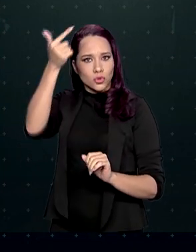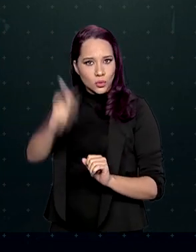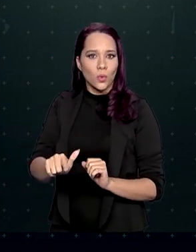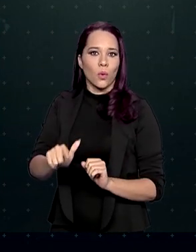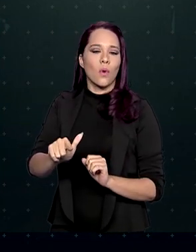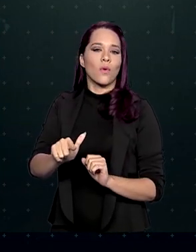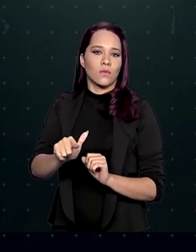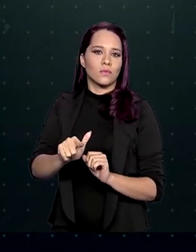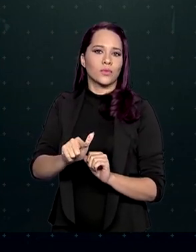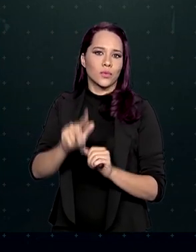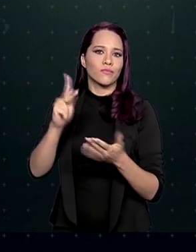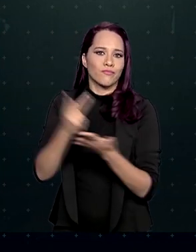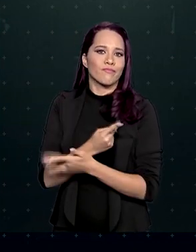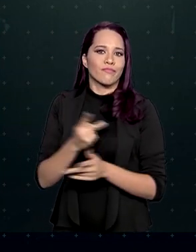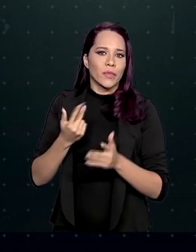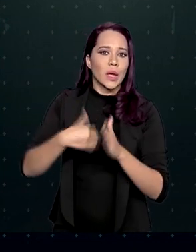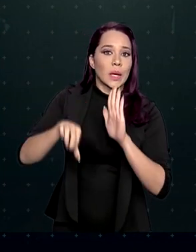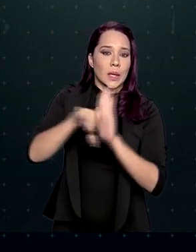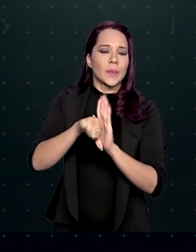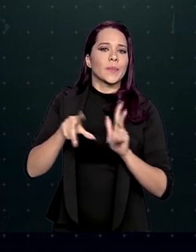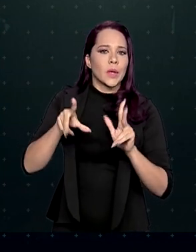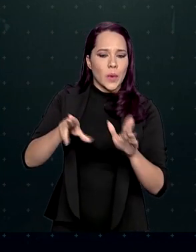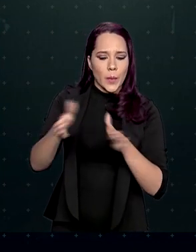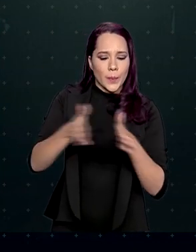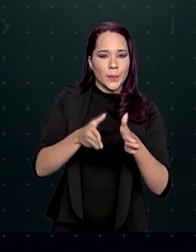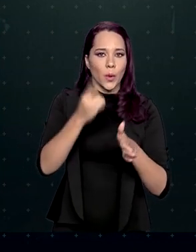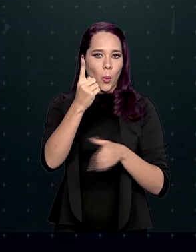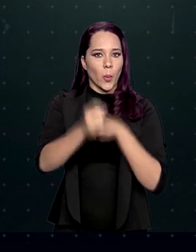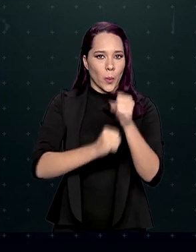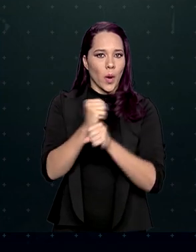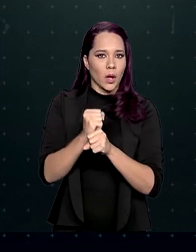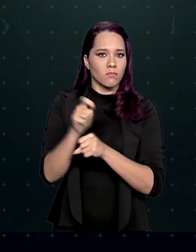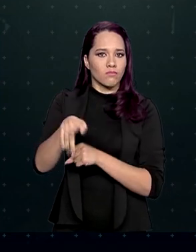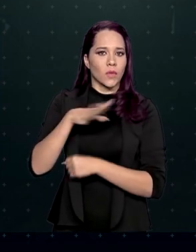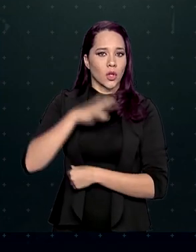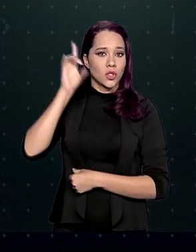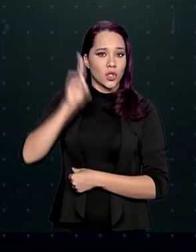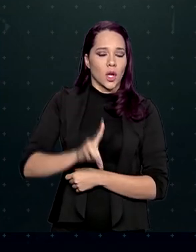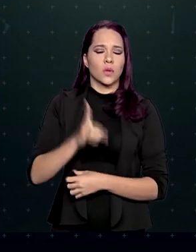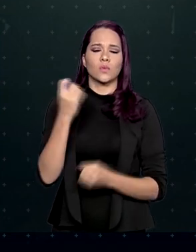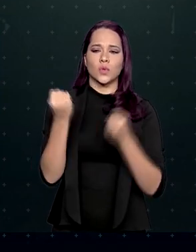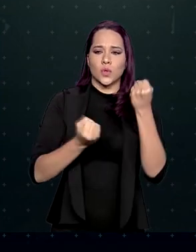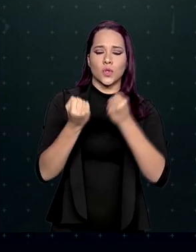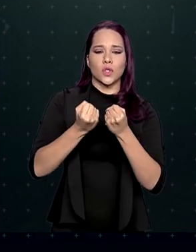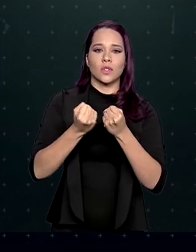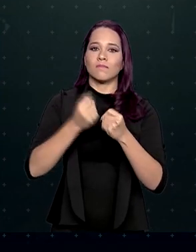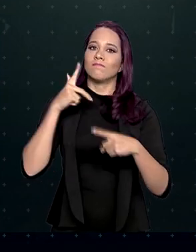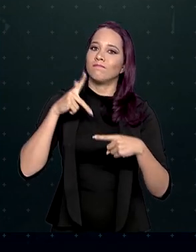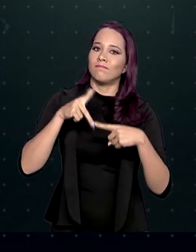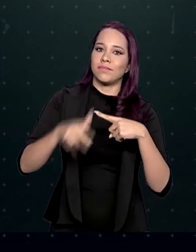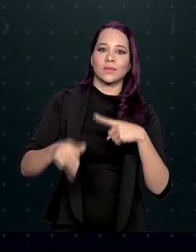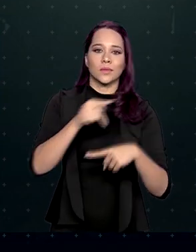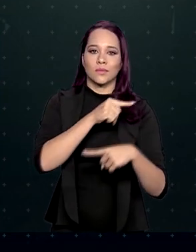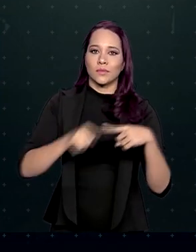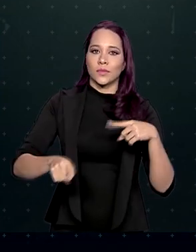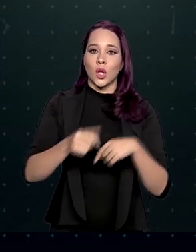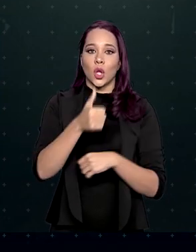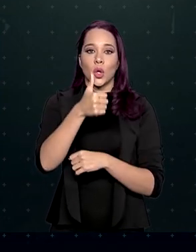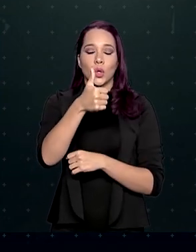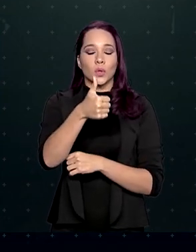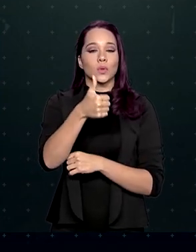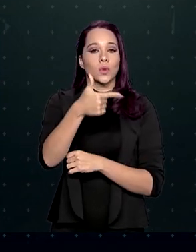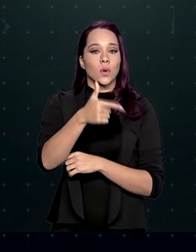novamente dentro de um ano. O condutor terá seu direito de dirigir suspenso por 12 meses,